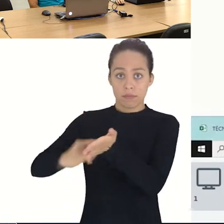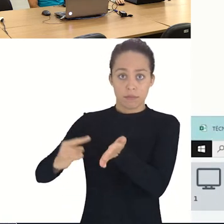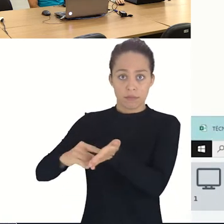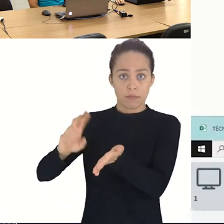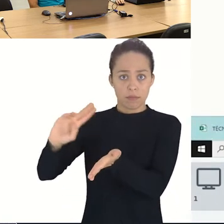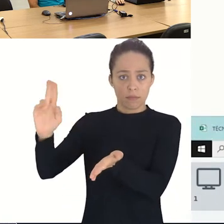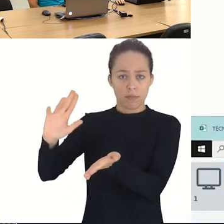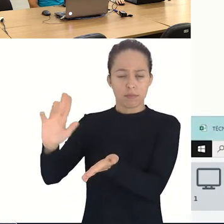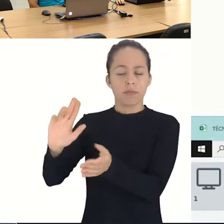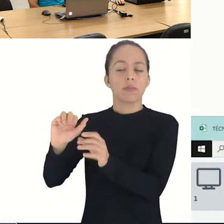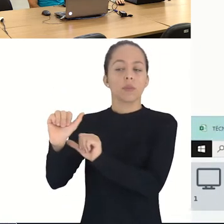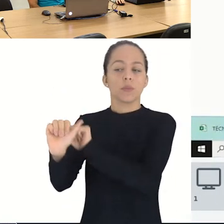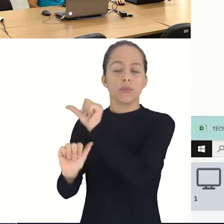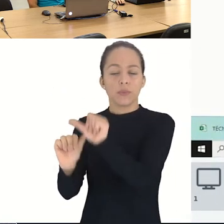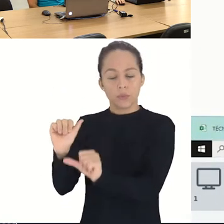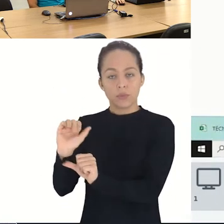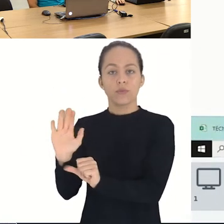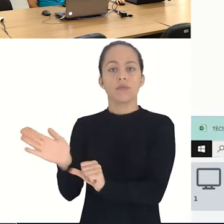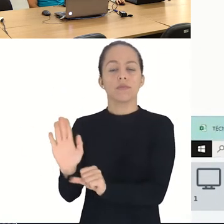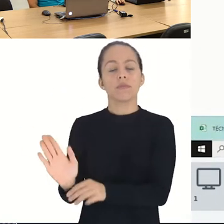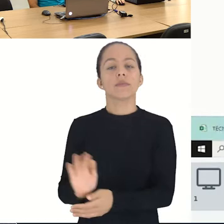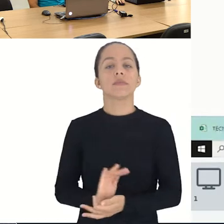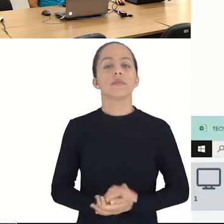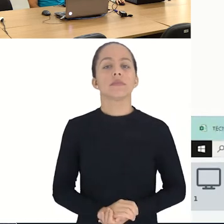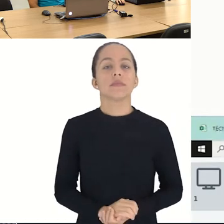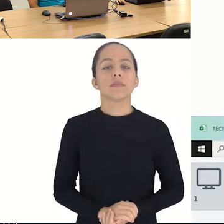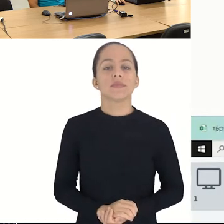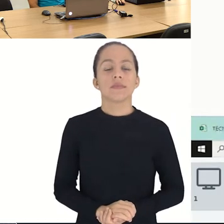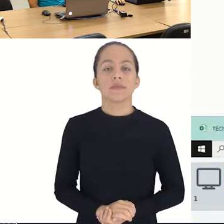O nome do arquivo de download já foi alterado.